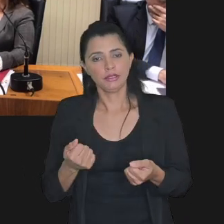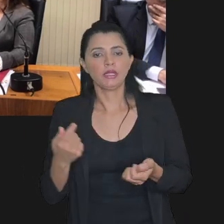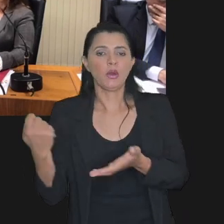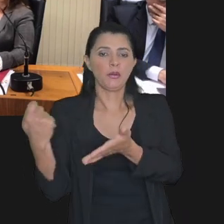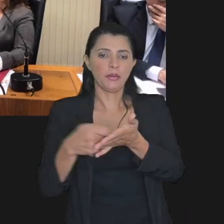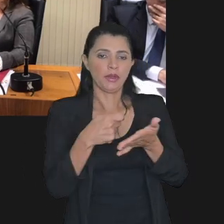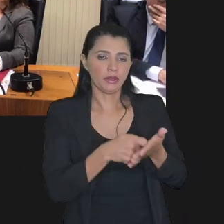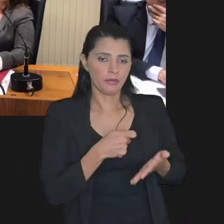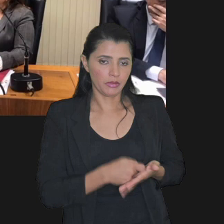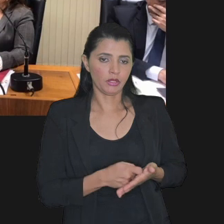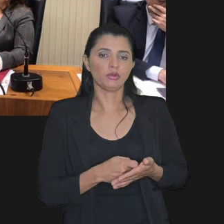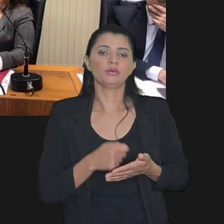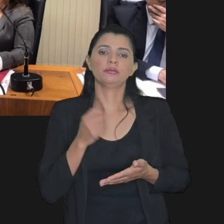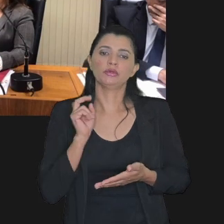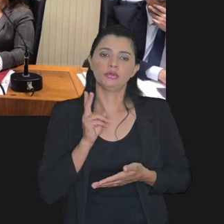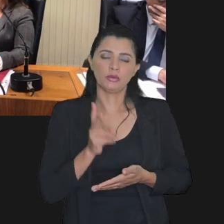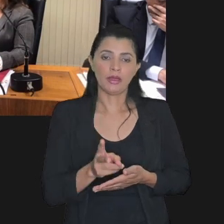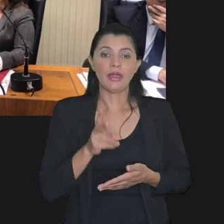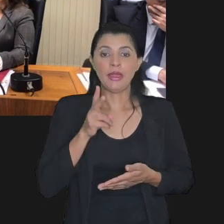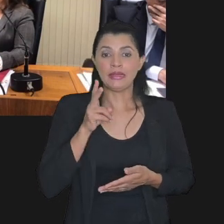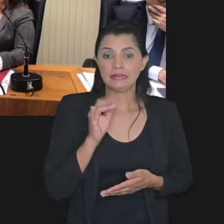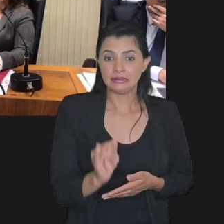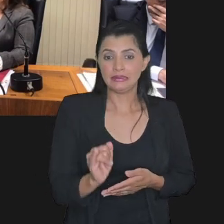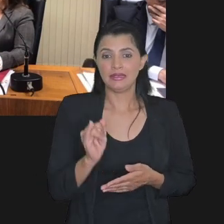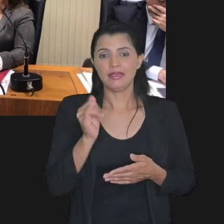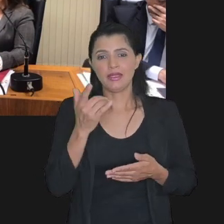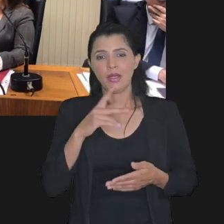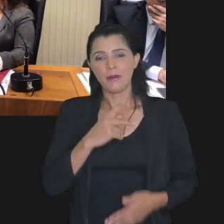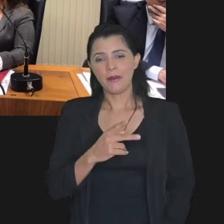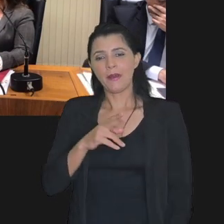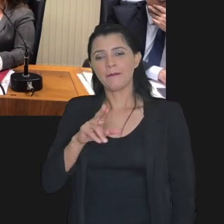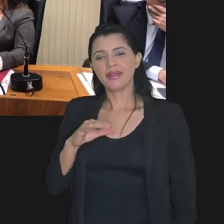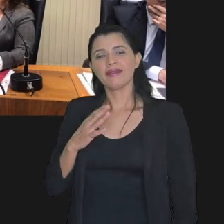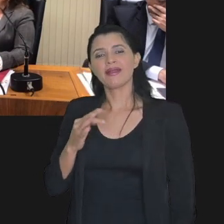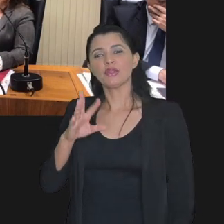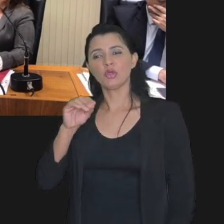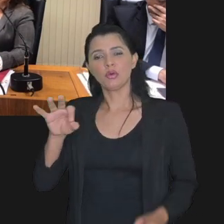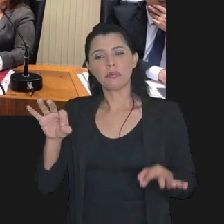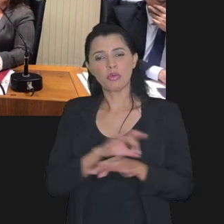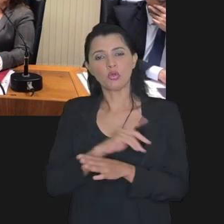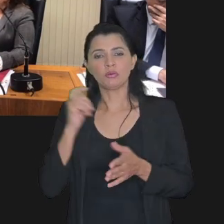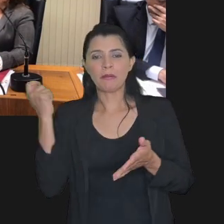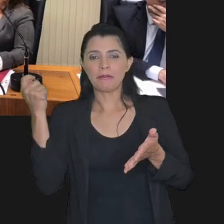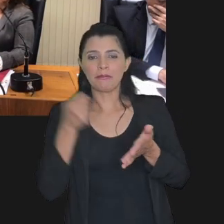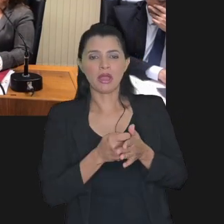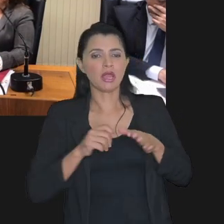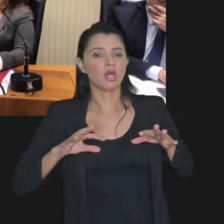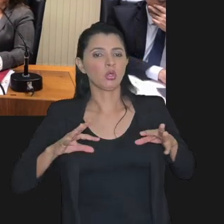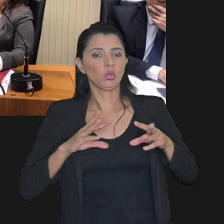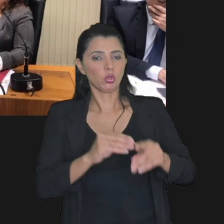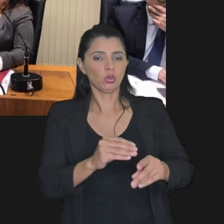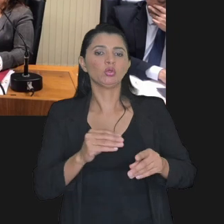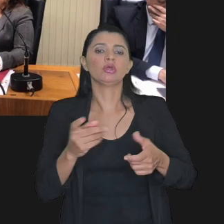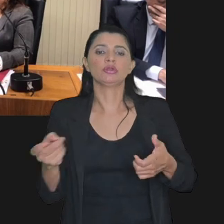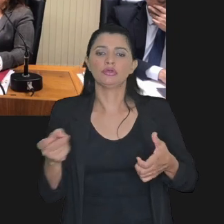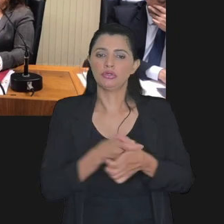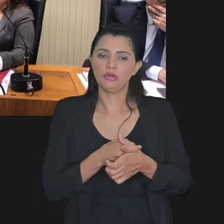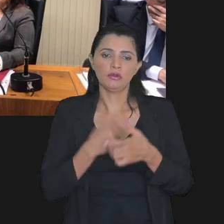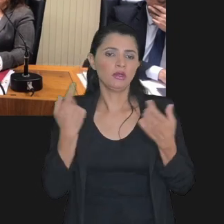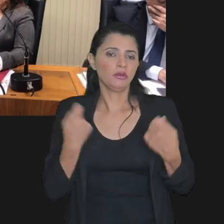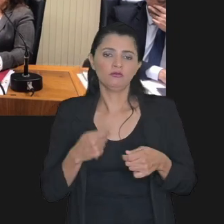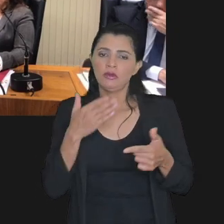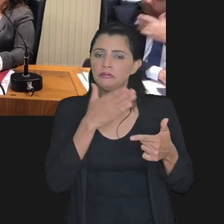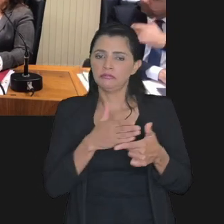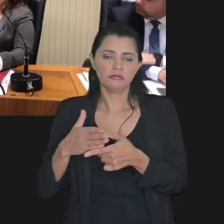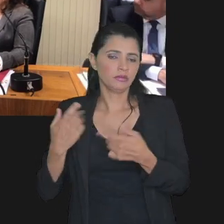de eventual saldo do devedor remanescentes porque se o precatório for suficiente para quitar o valor integral da transação ele